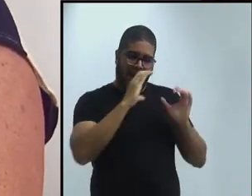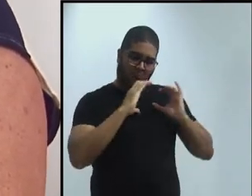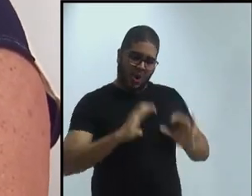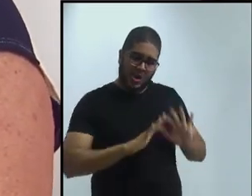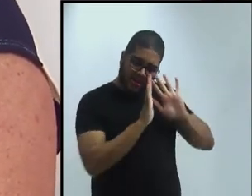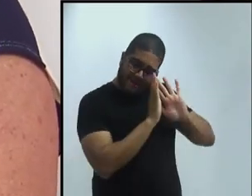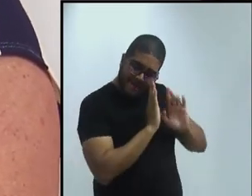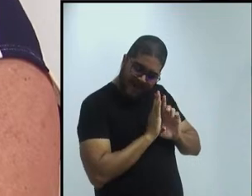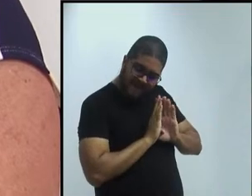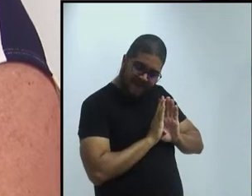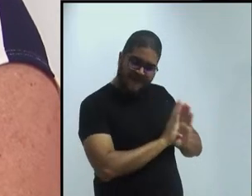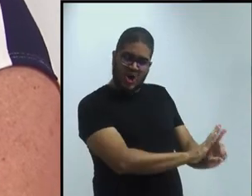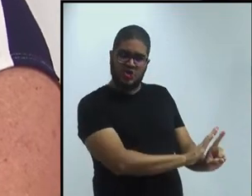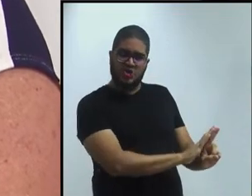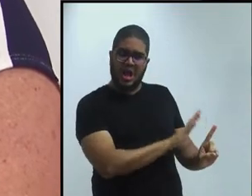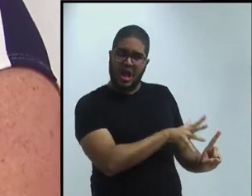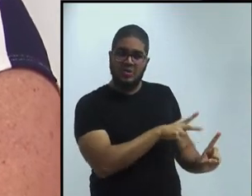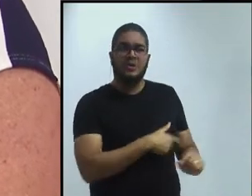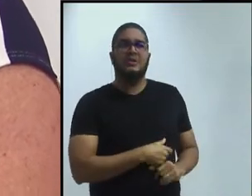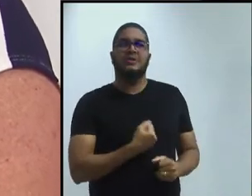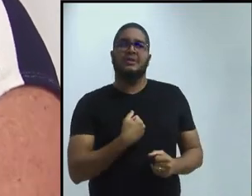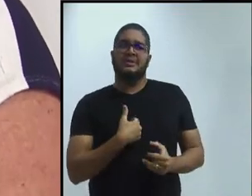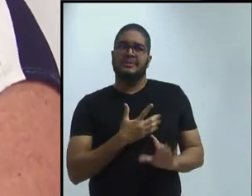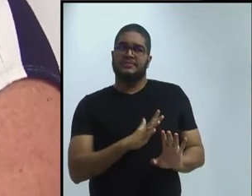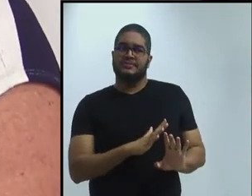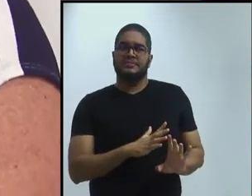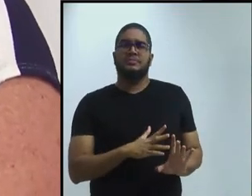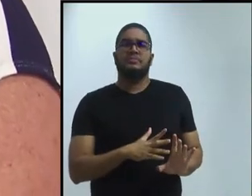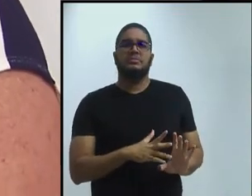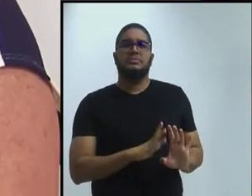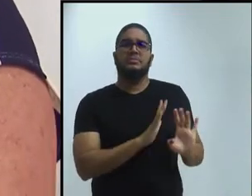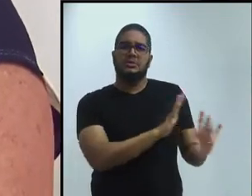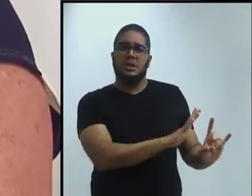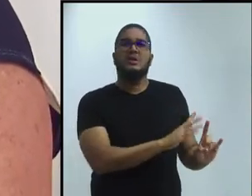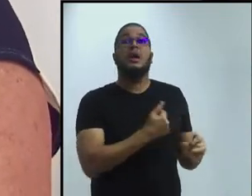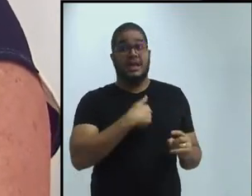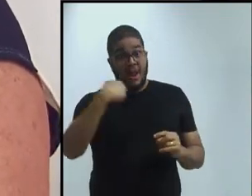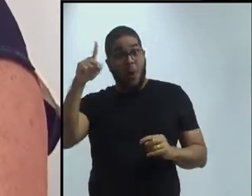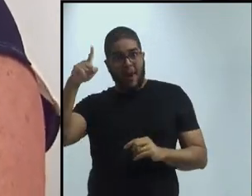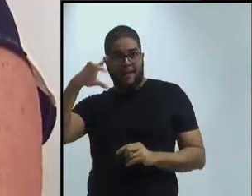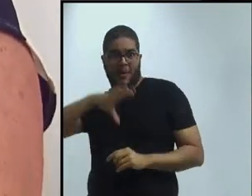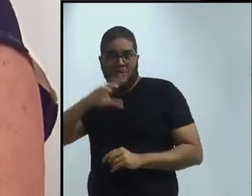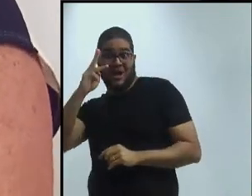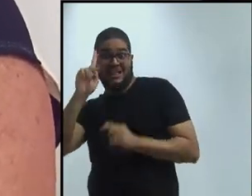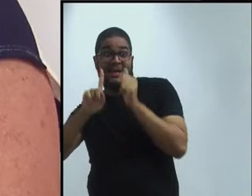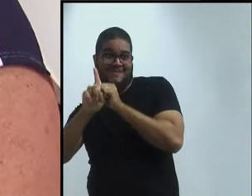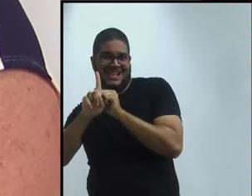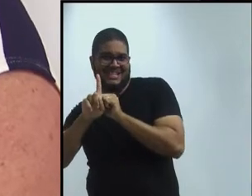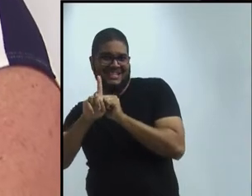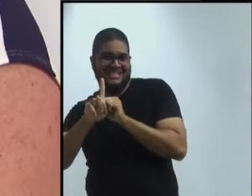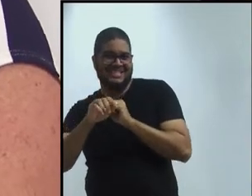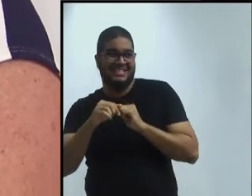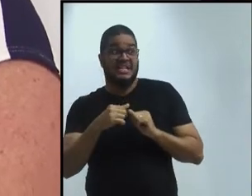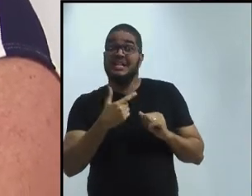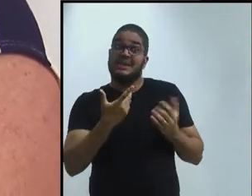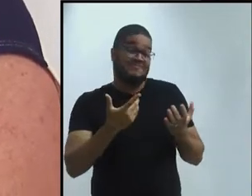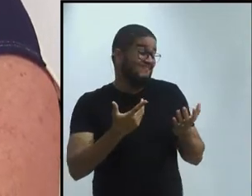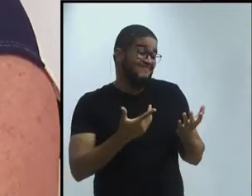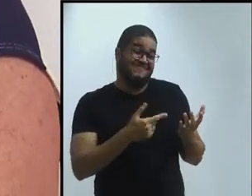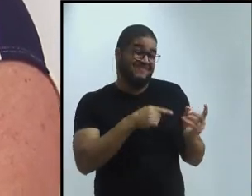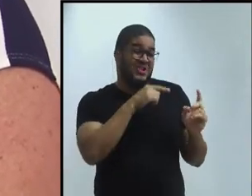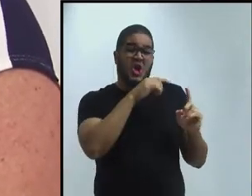Mas aí ele me convidou para trabalhar com ele, quando ele ainda era pró-reitor, e meus três meses se